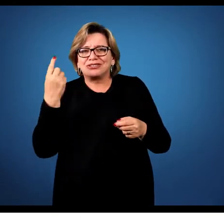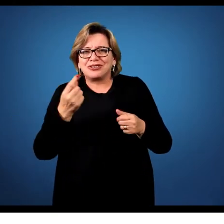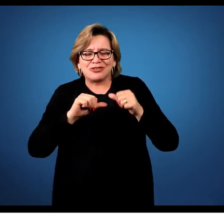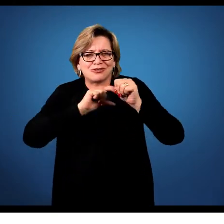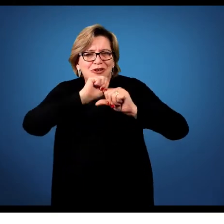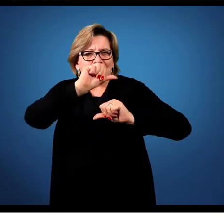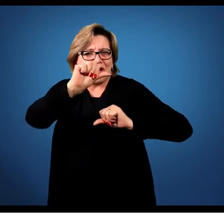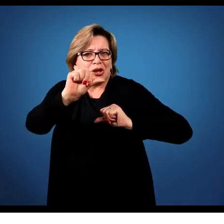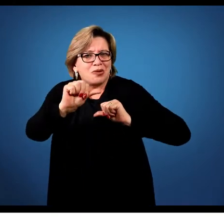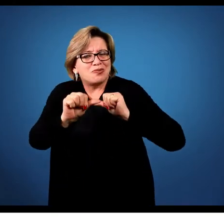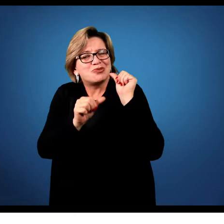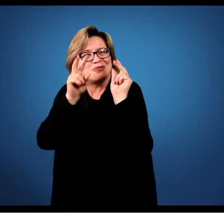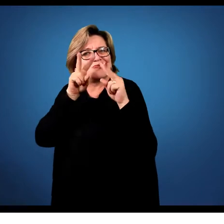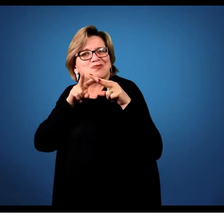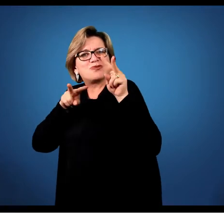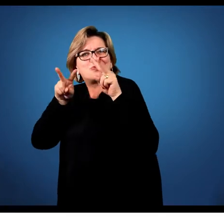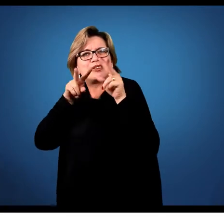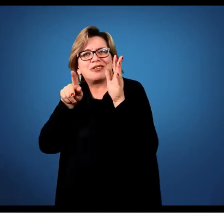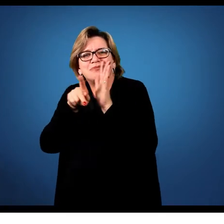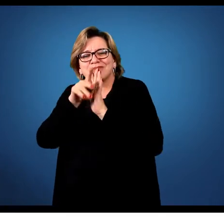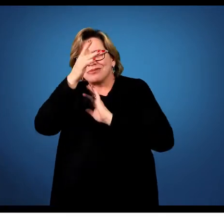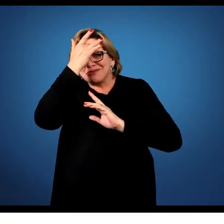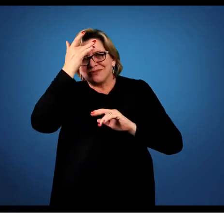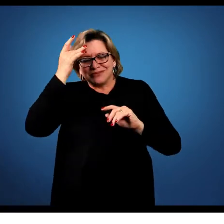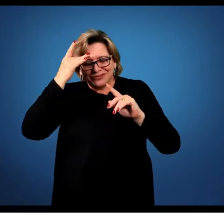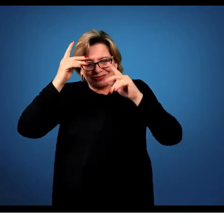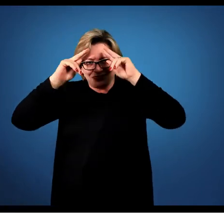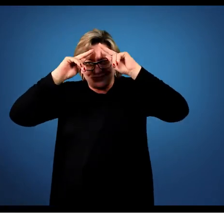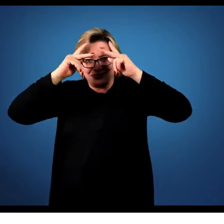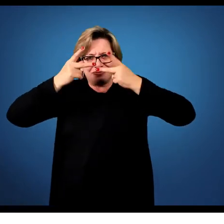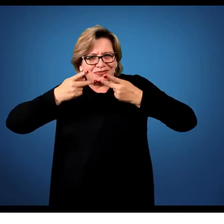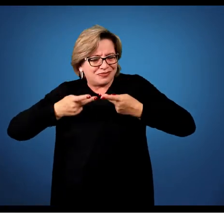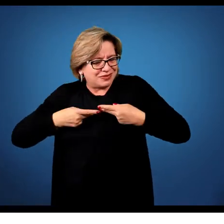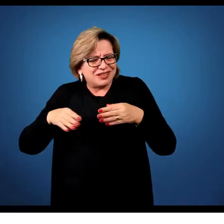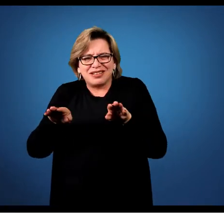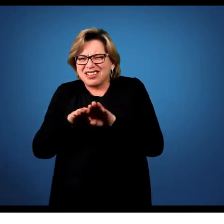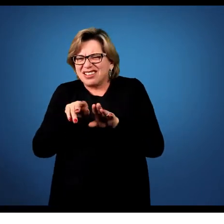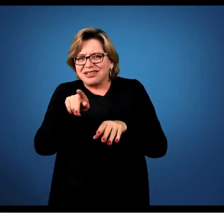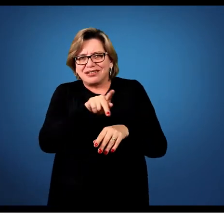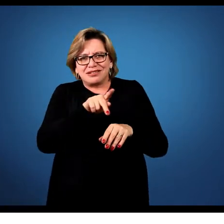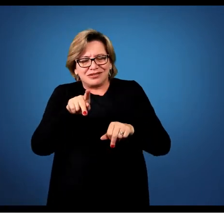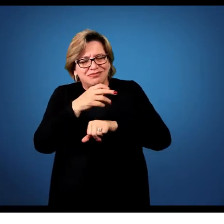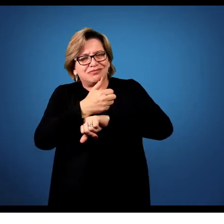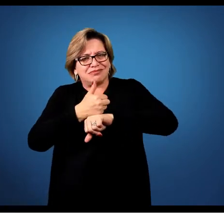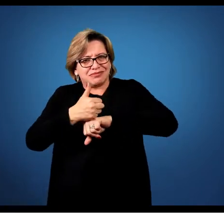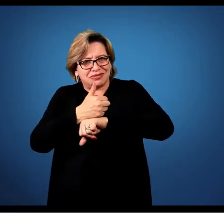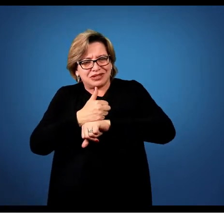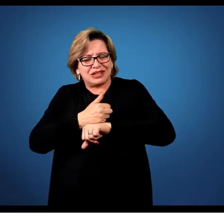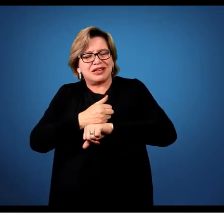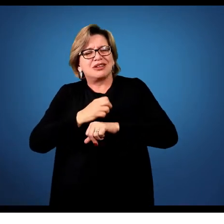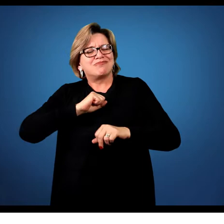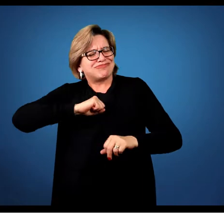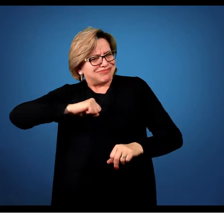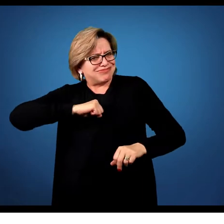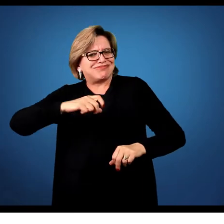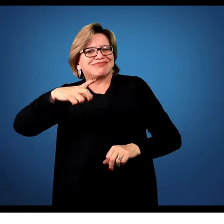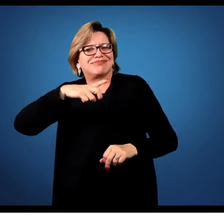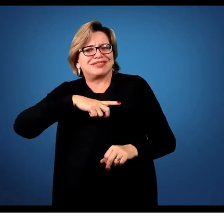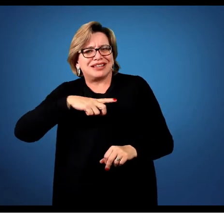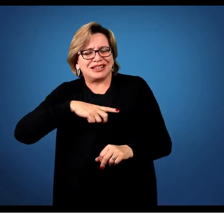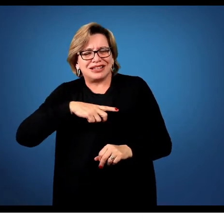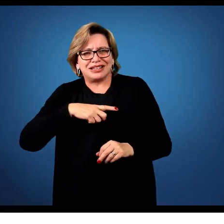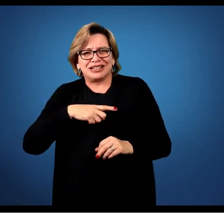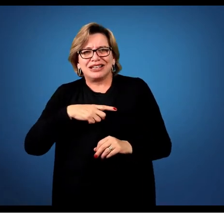nosso olhar enquanto ser humano, enquanto professor. Ele tem essa potencialidade. Então o Larossa começa a